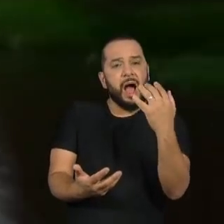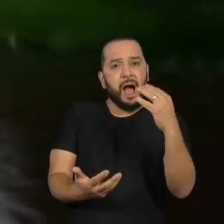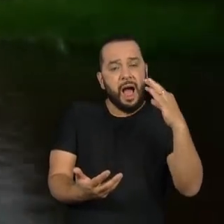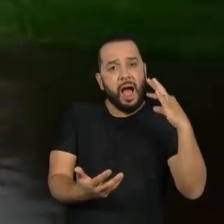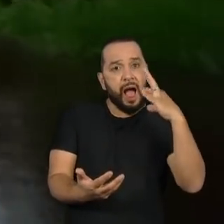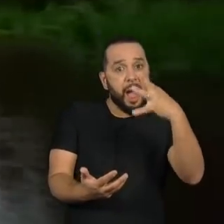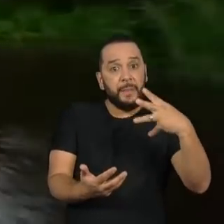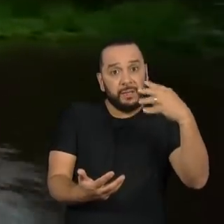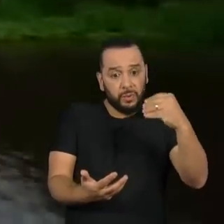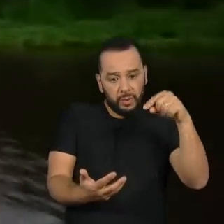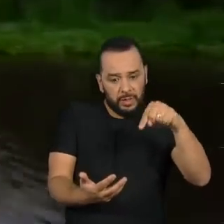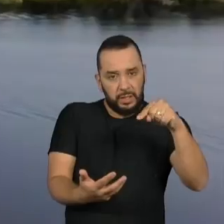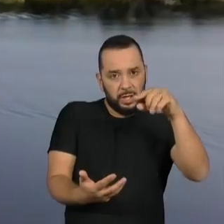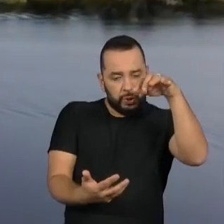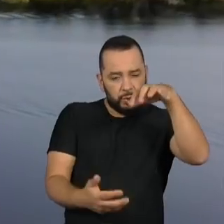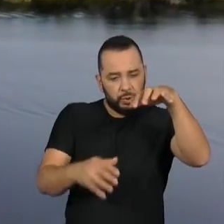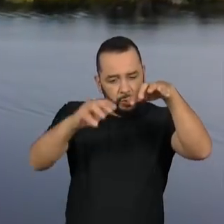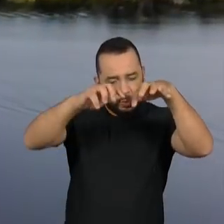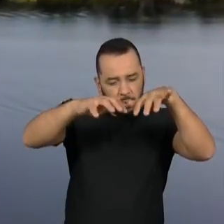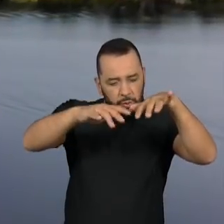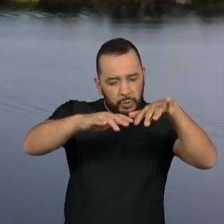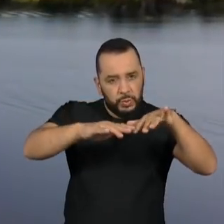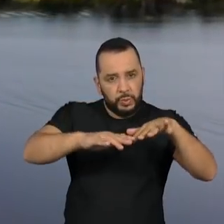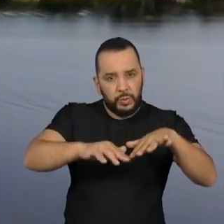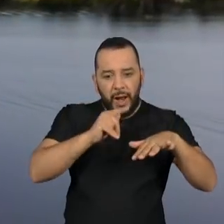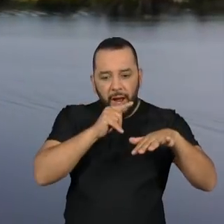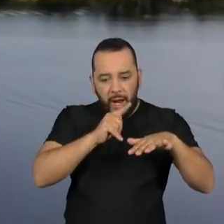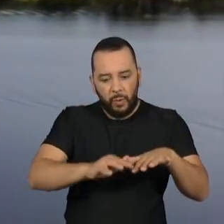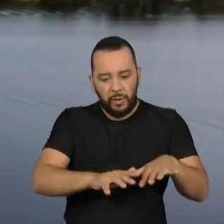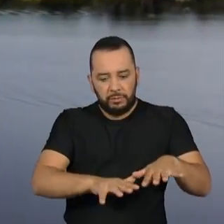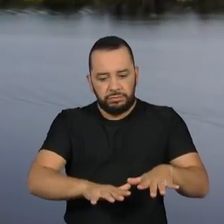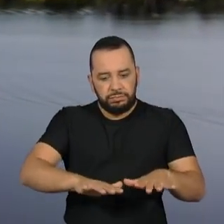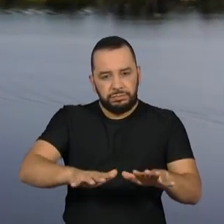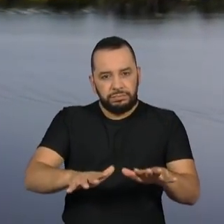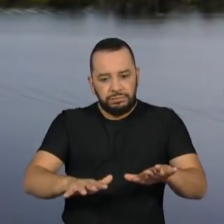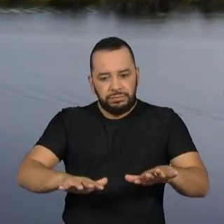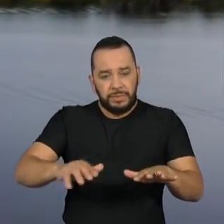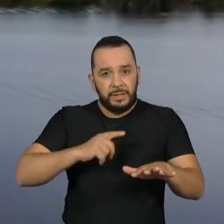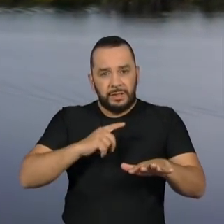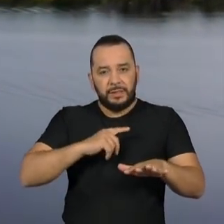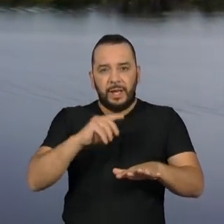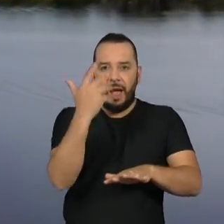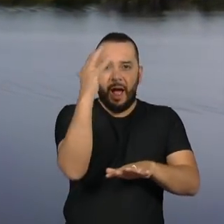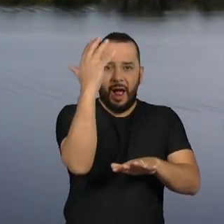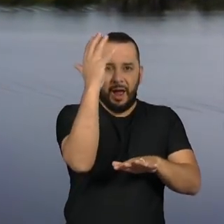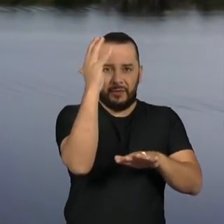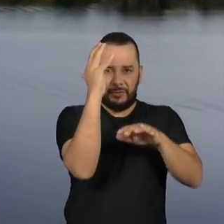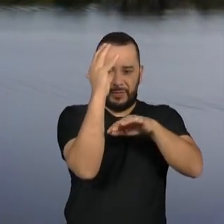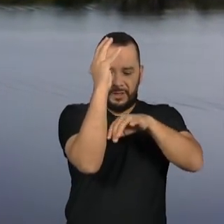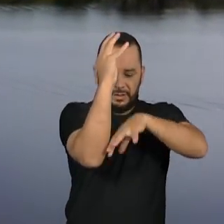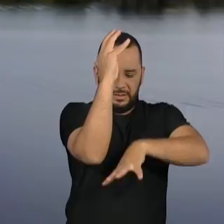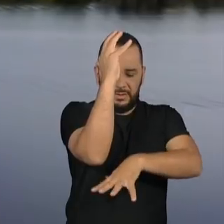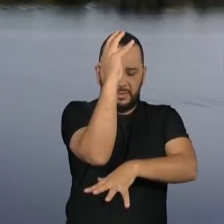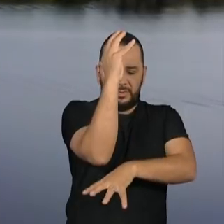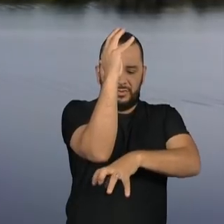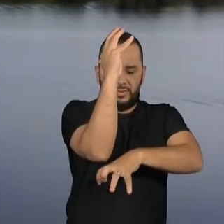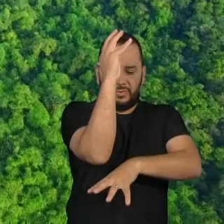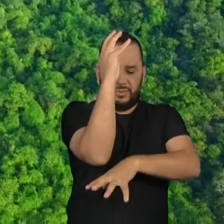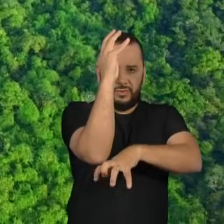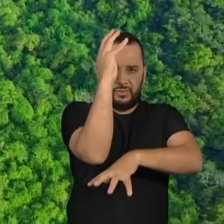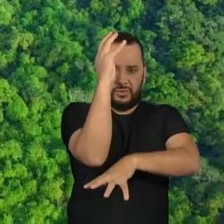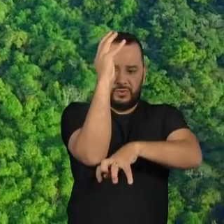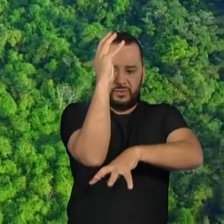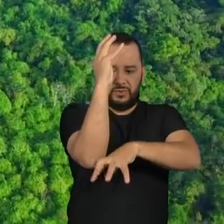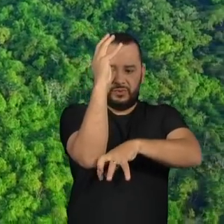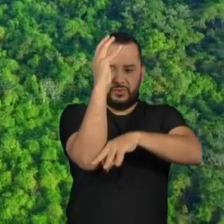hidrata o subsolo profundo e as grandes árvores que têm raízes profundas conseguem drenar essa água e por